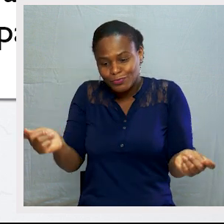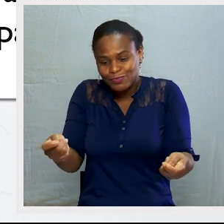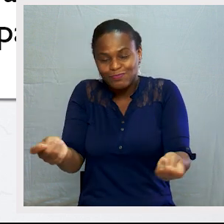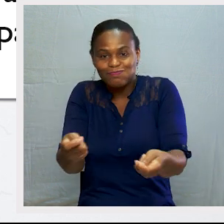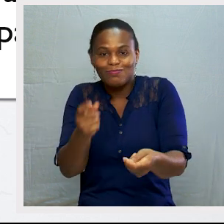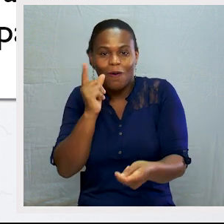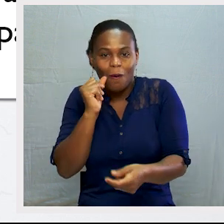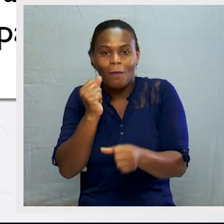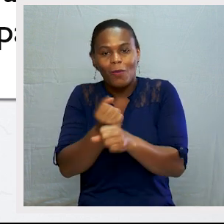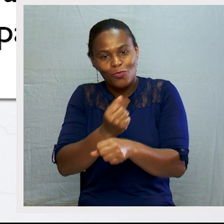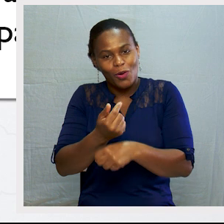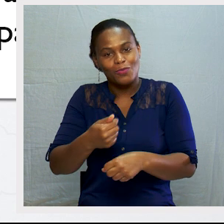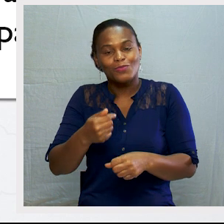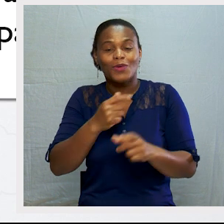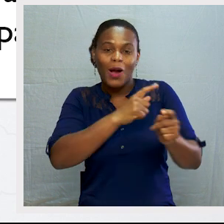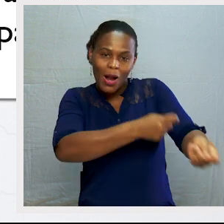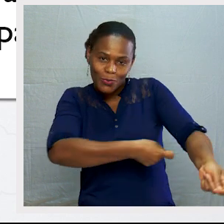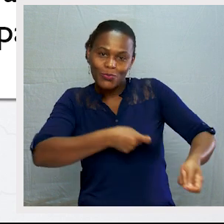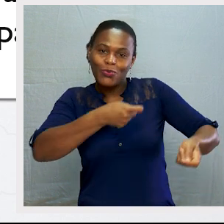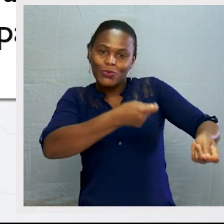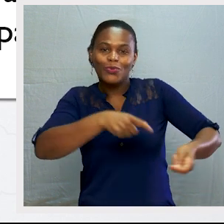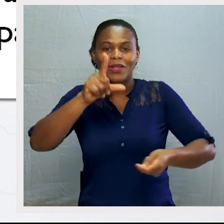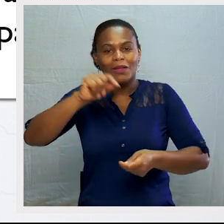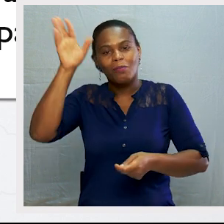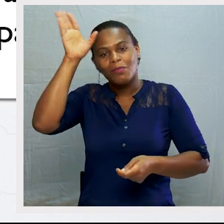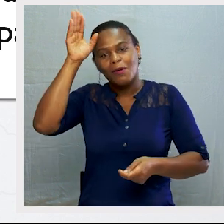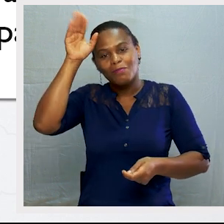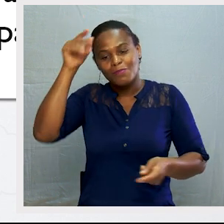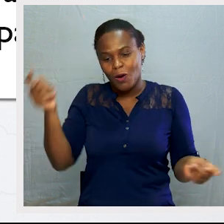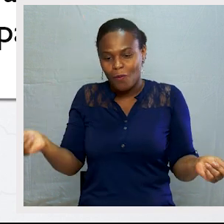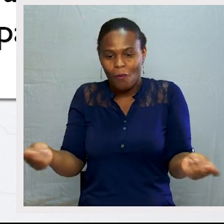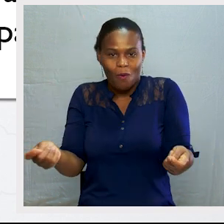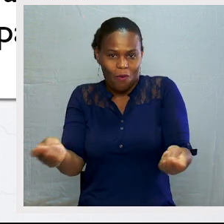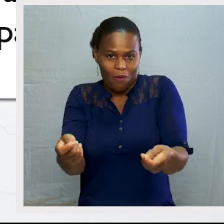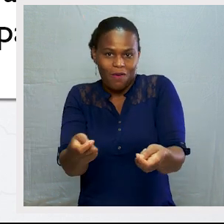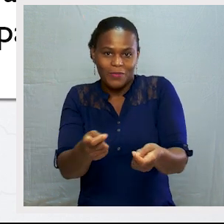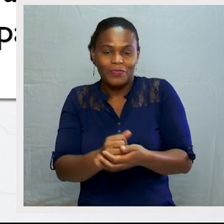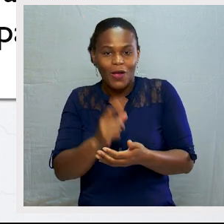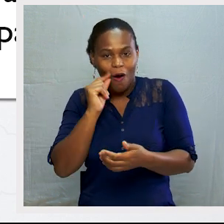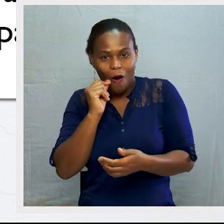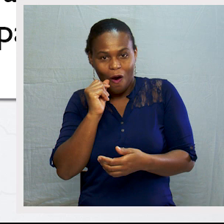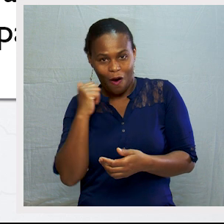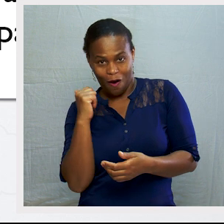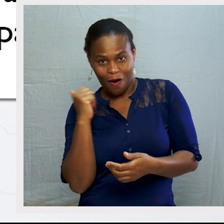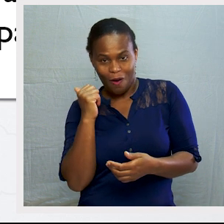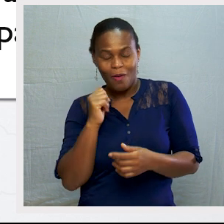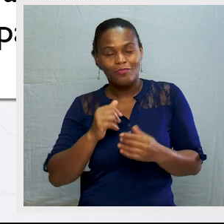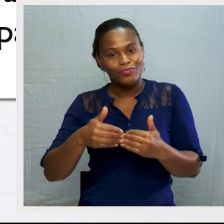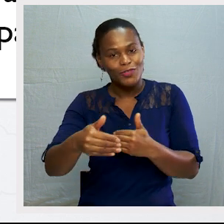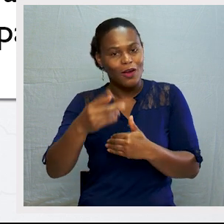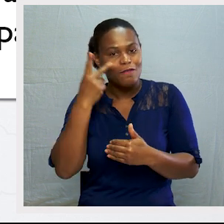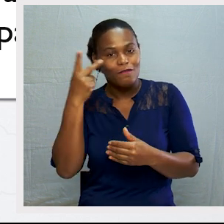tornaram-se produtores, agricultores e pastores. Eles passaram a viver